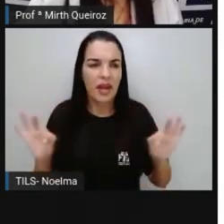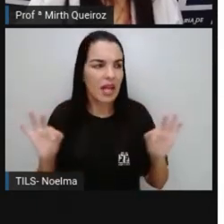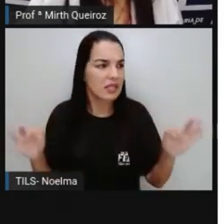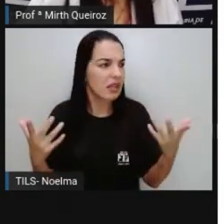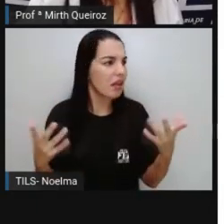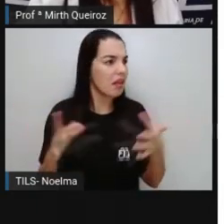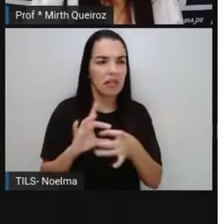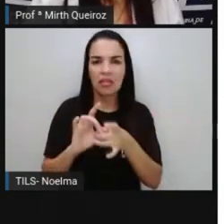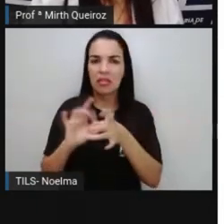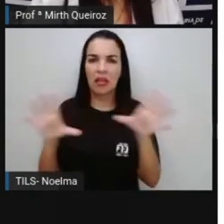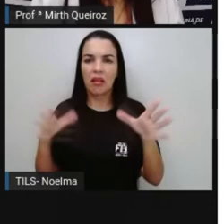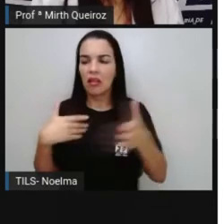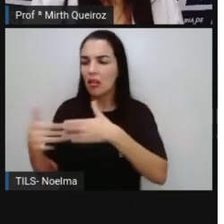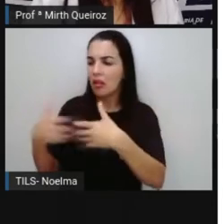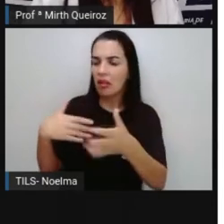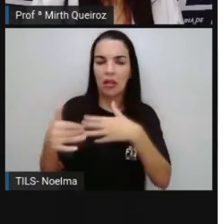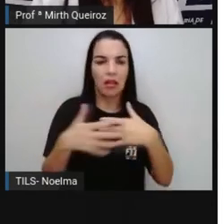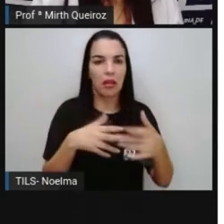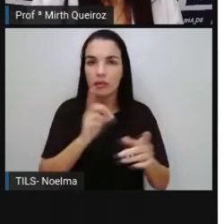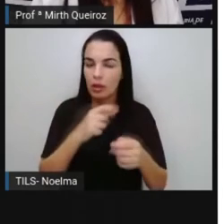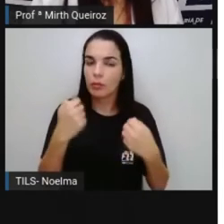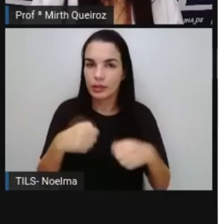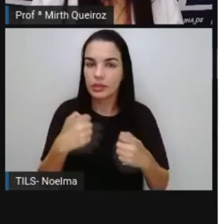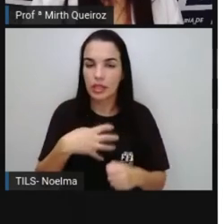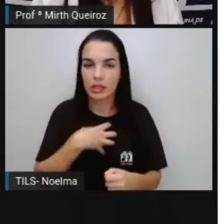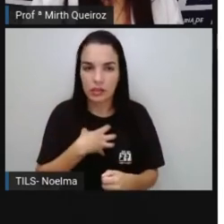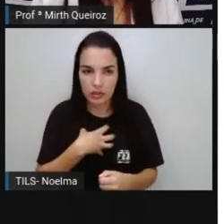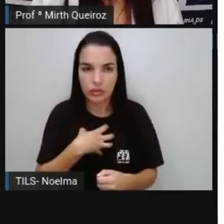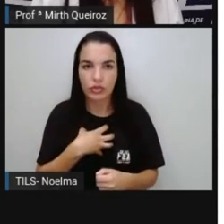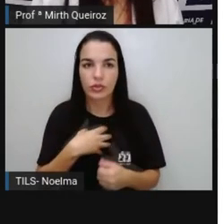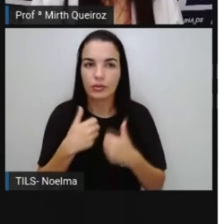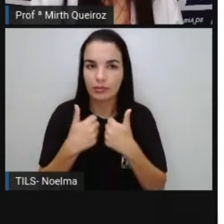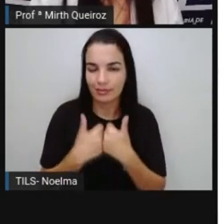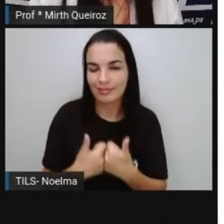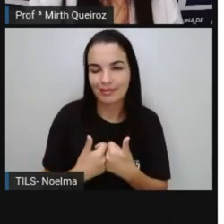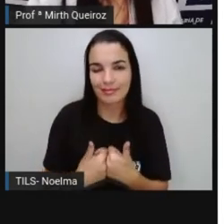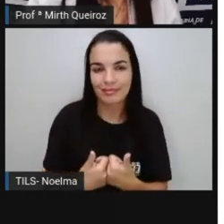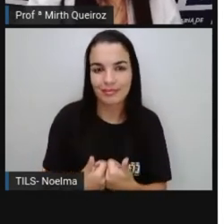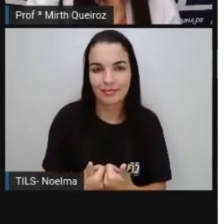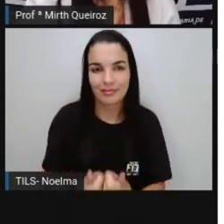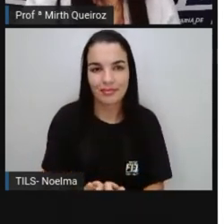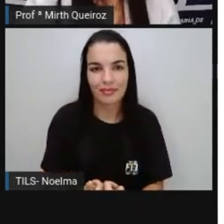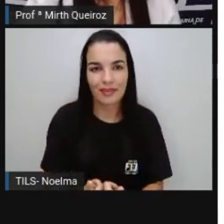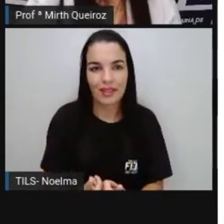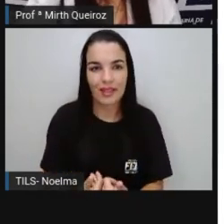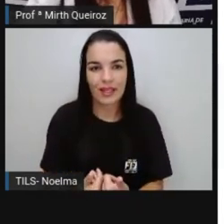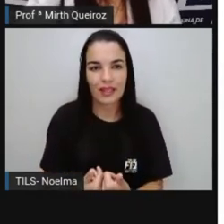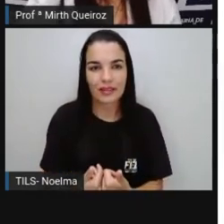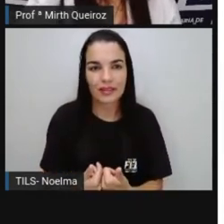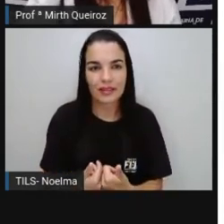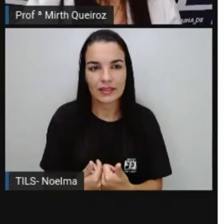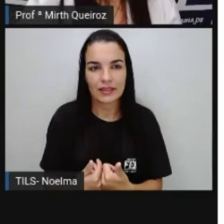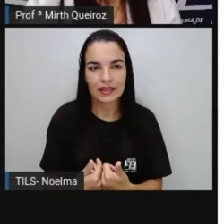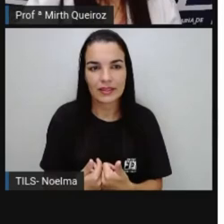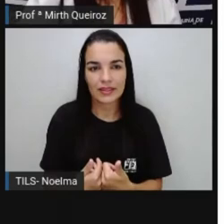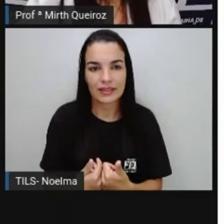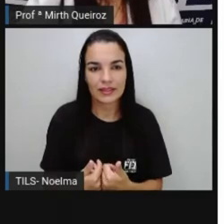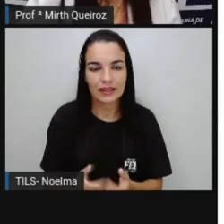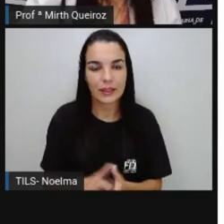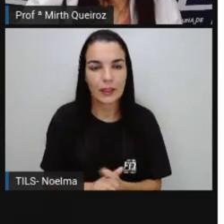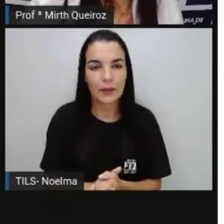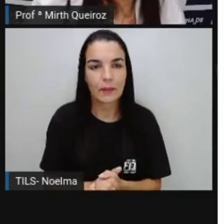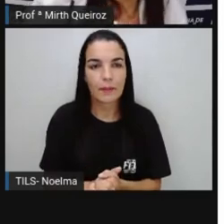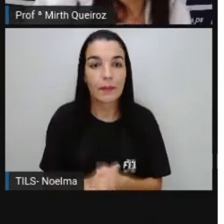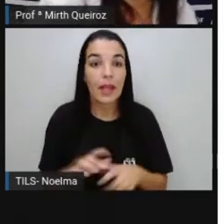certo? Ele tem que ter sentido. Então, preste atenção quanto ao que você vai escrever.